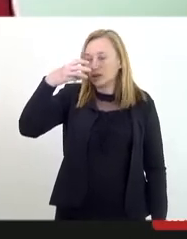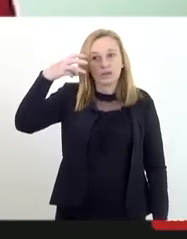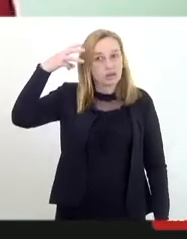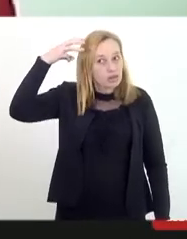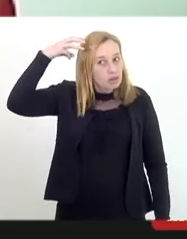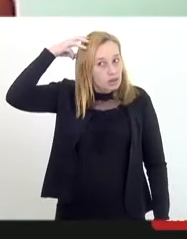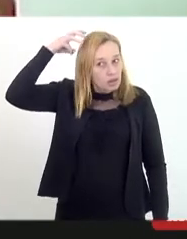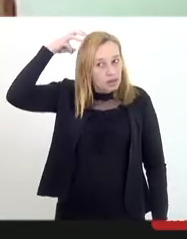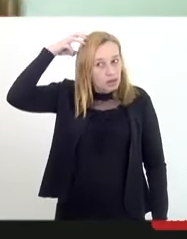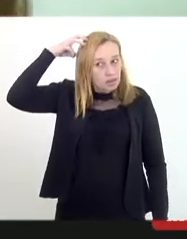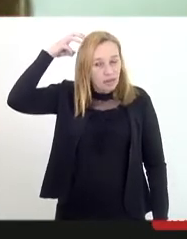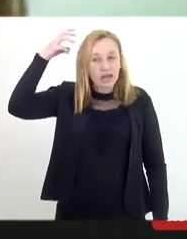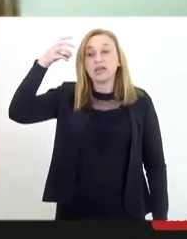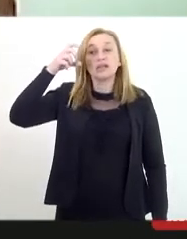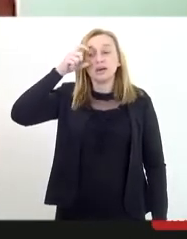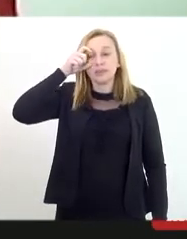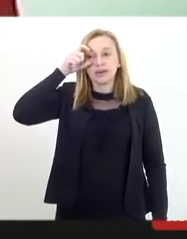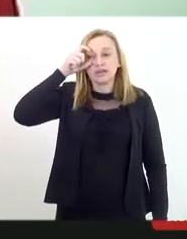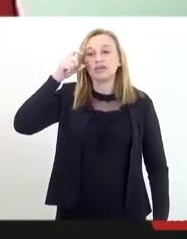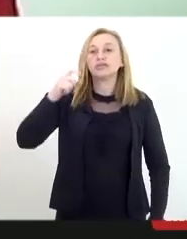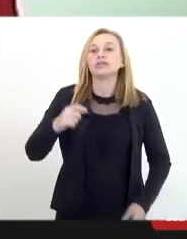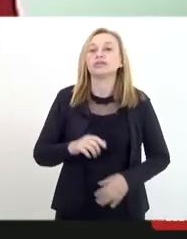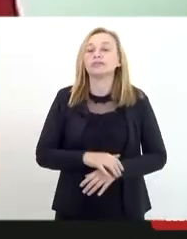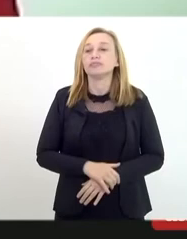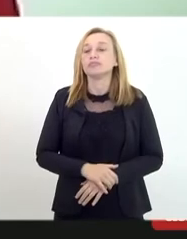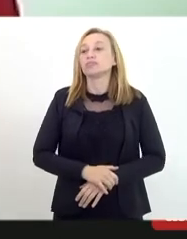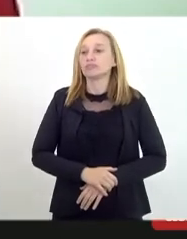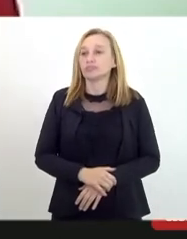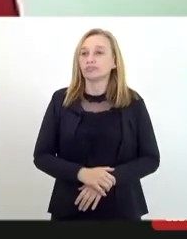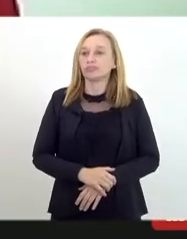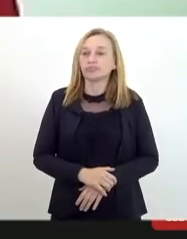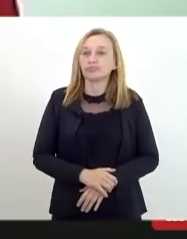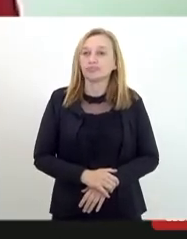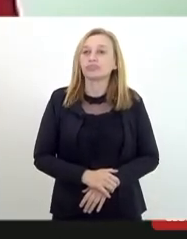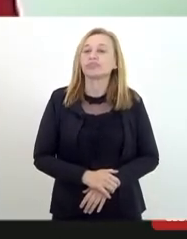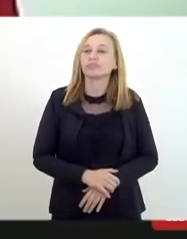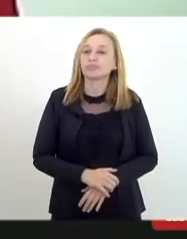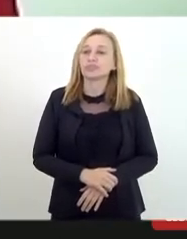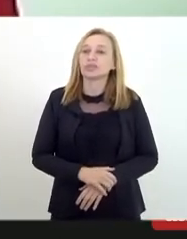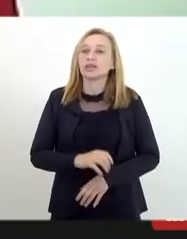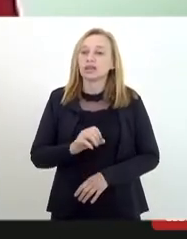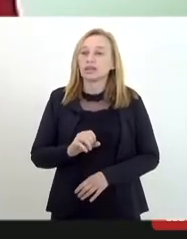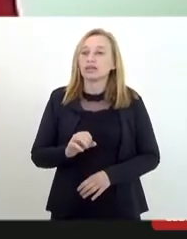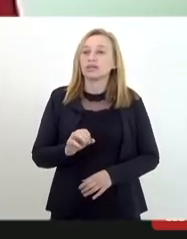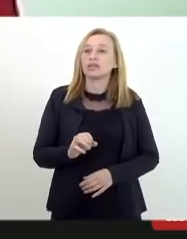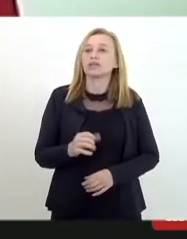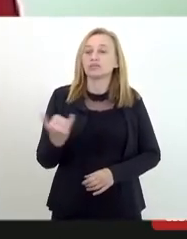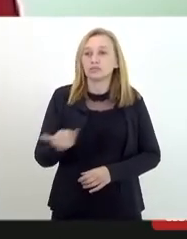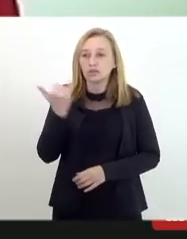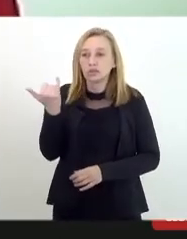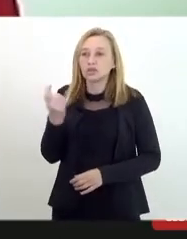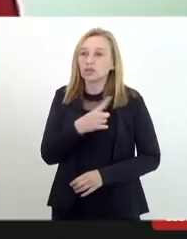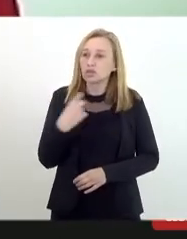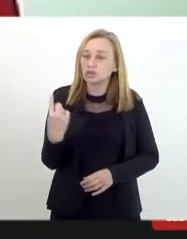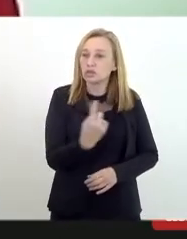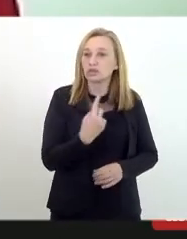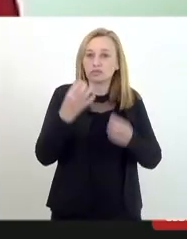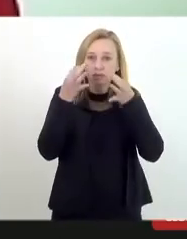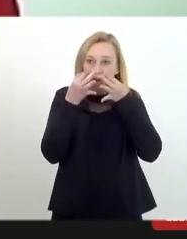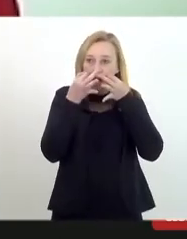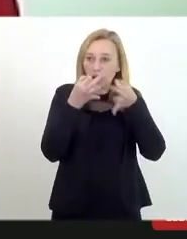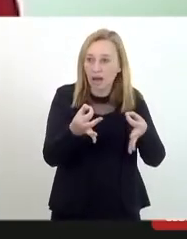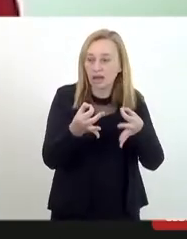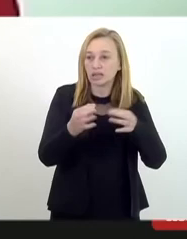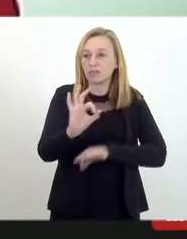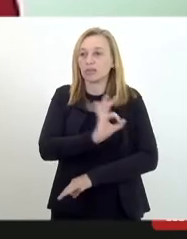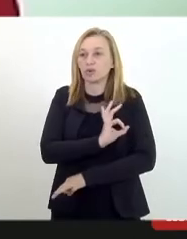autoria pedindo a interiorização da DECRAD. Eu acho que vai ser necessário que nós façamos esse alerta